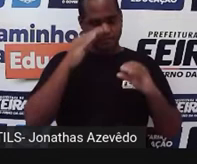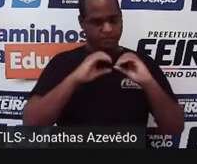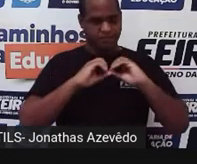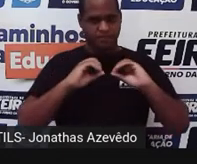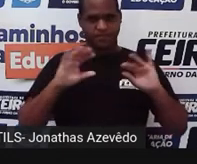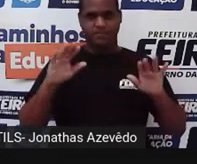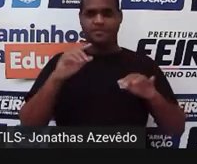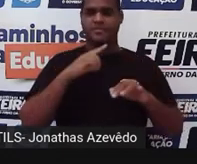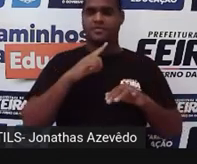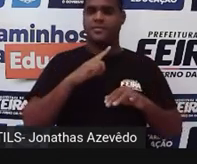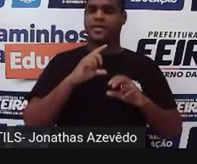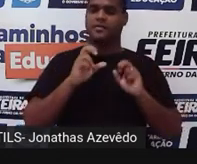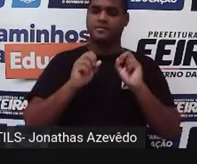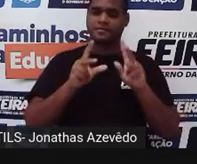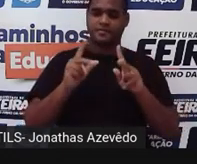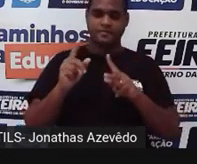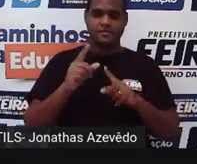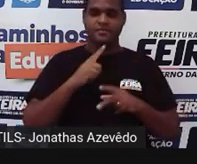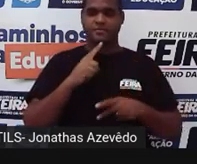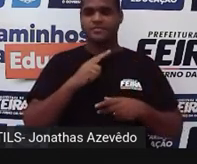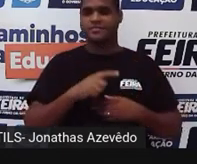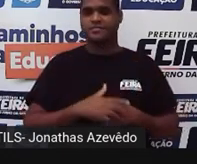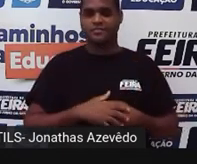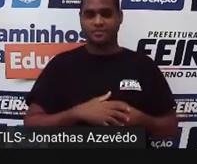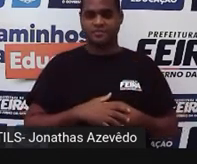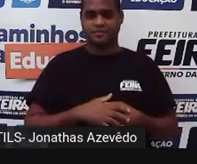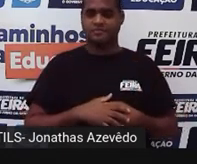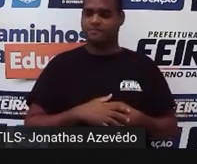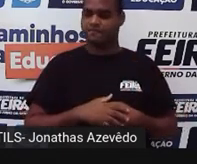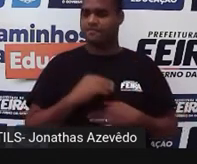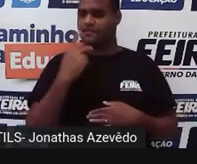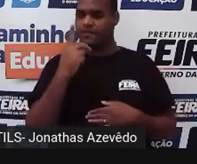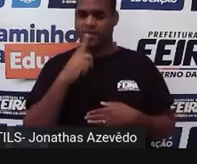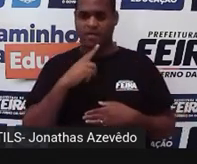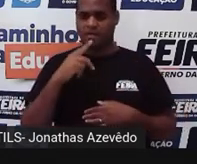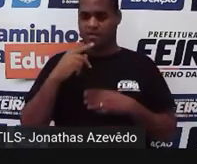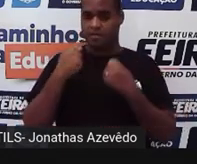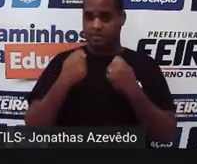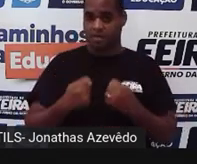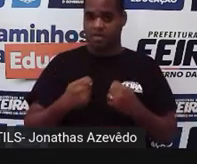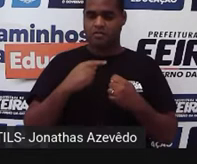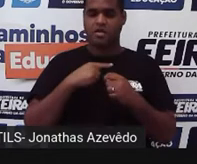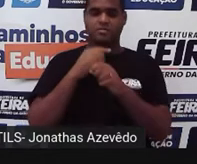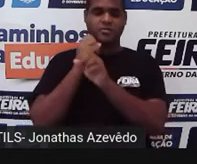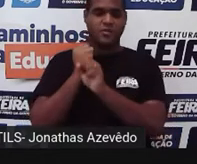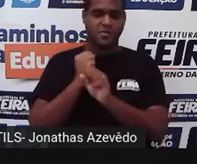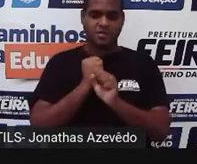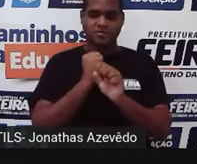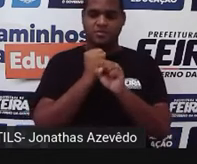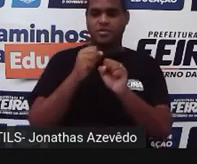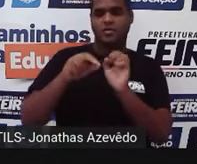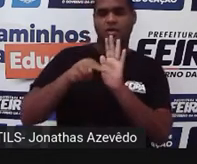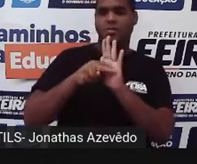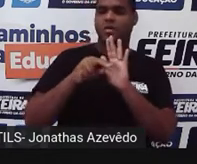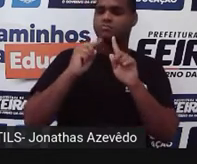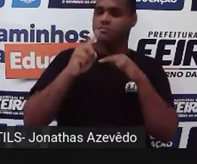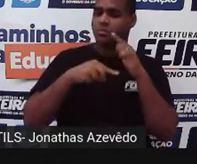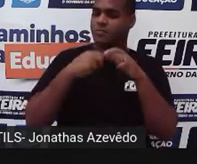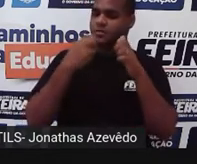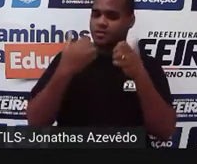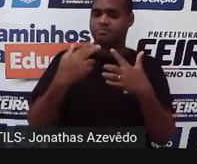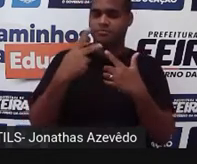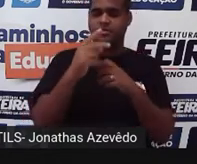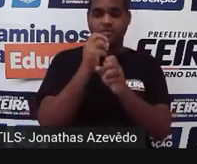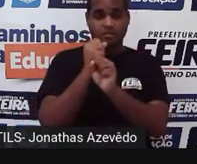massa então pega o peso multiplica pela nota depois soma